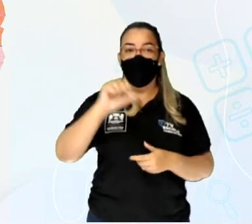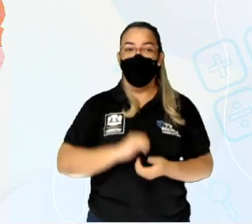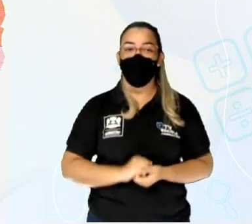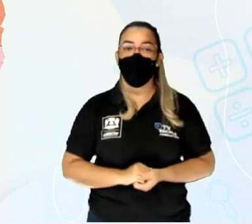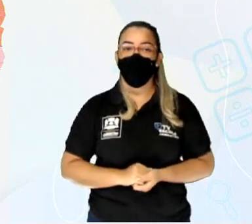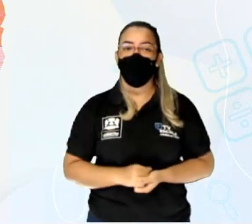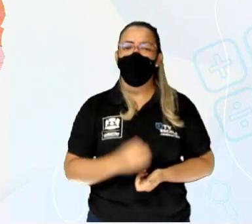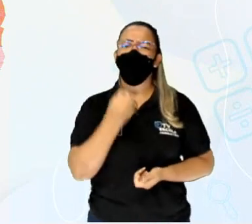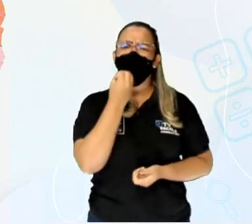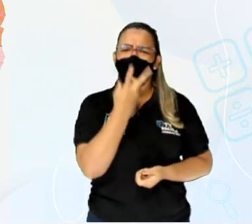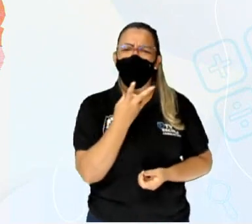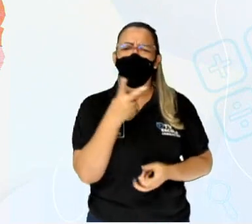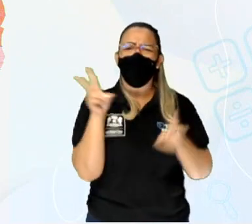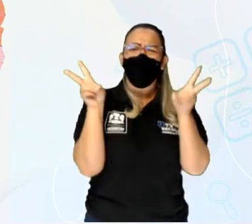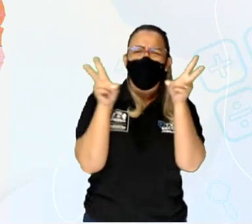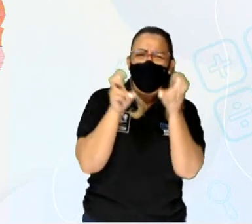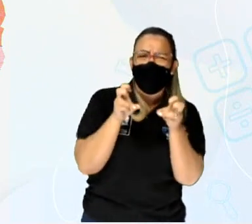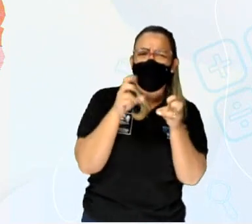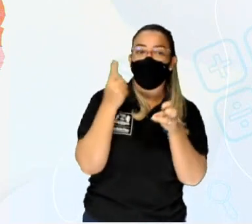observem essa situação.